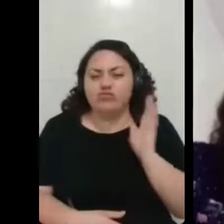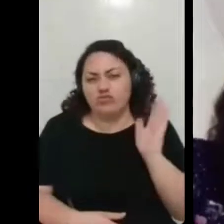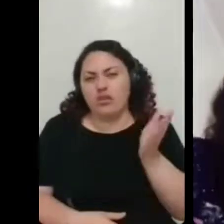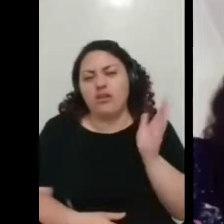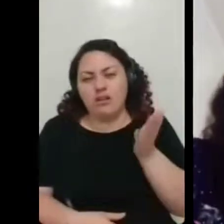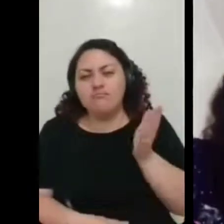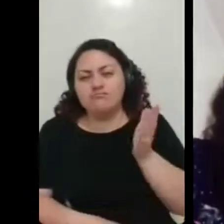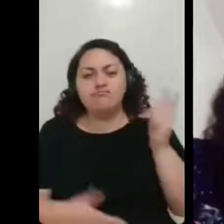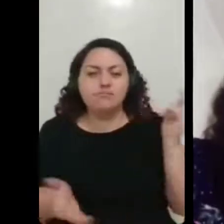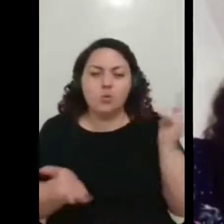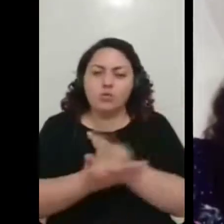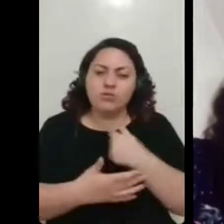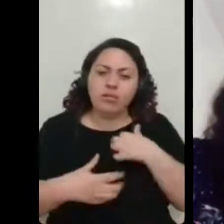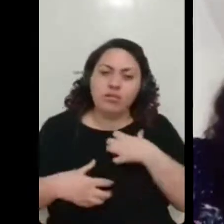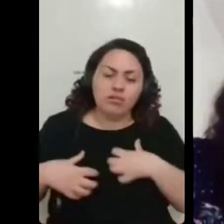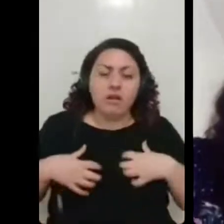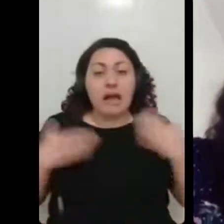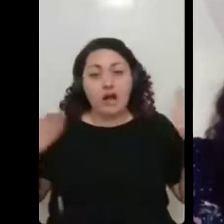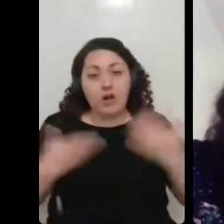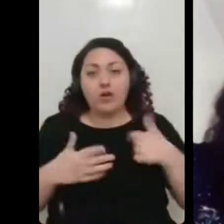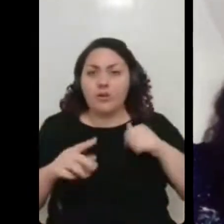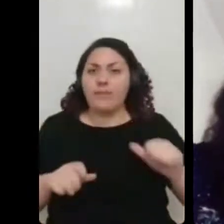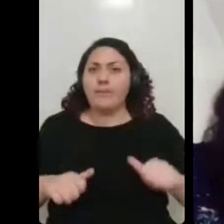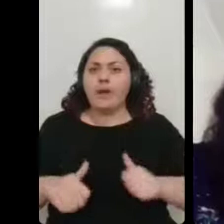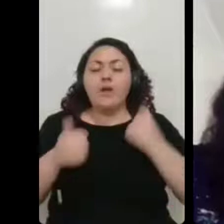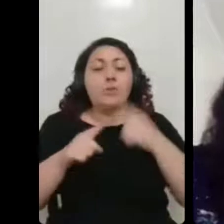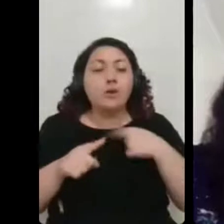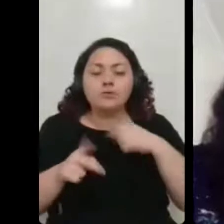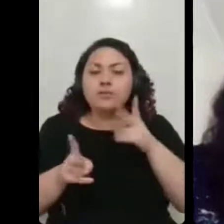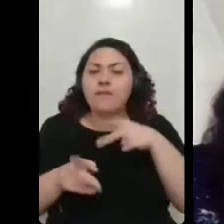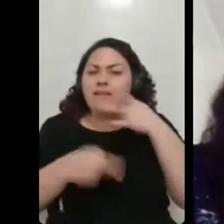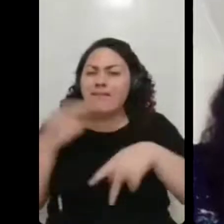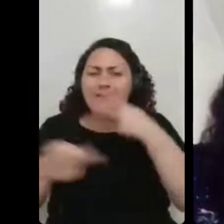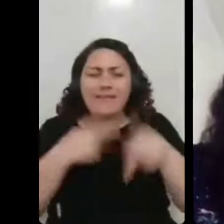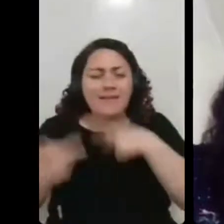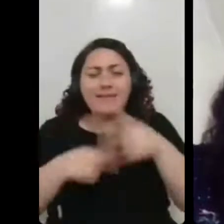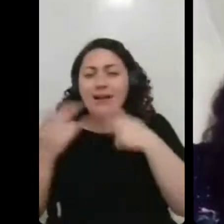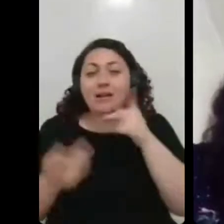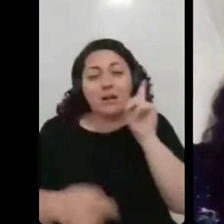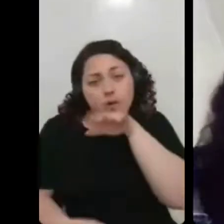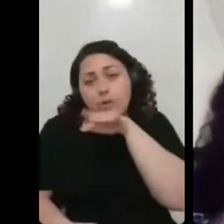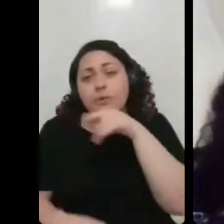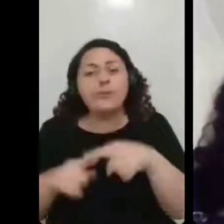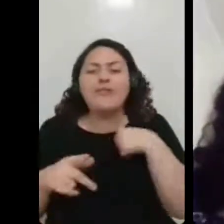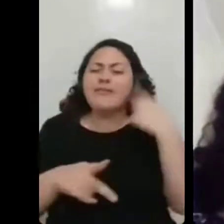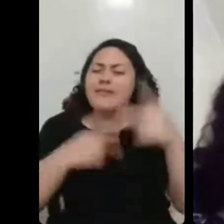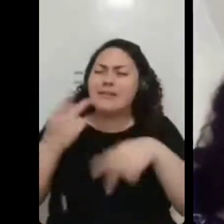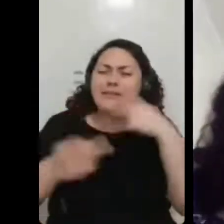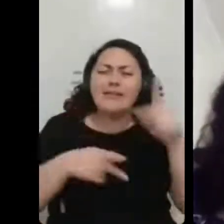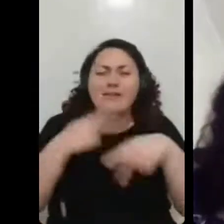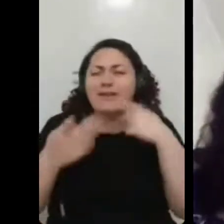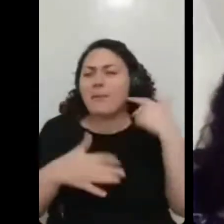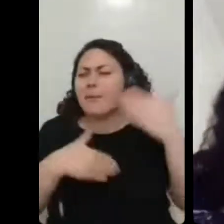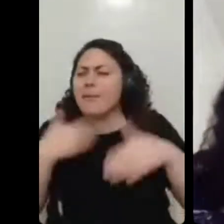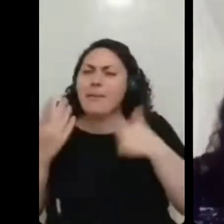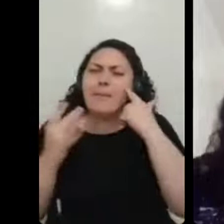pouco melhor com isso, porque eu sou uma pessoa bem falante, então... Era muito ruim, eu tava falando, falando, falando, tava desenvolvendo uma linha de